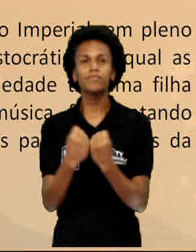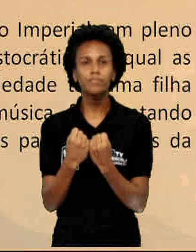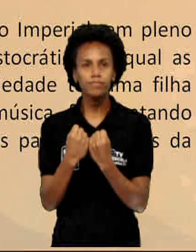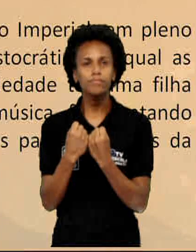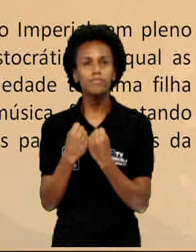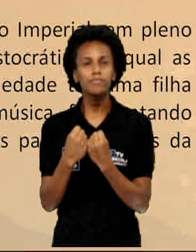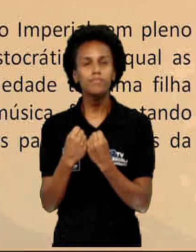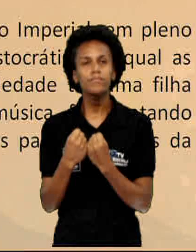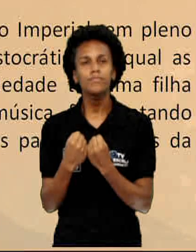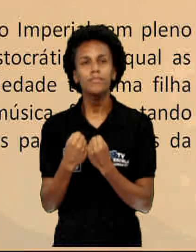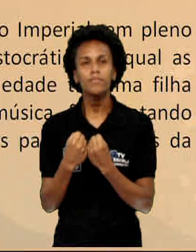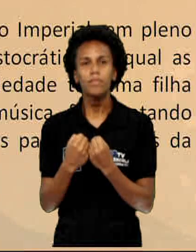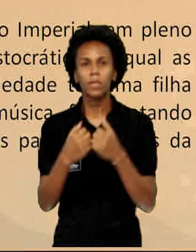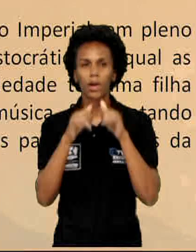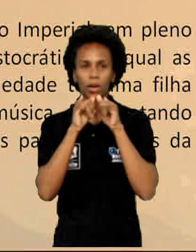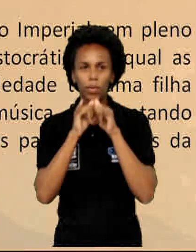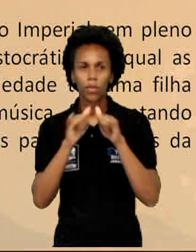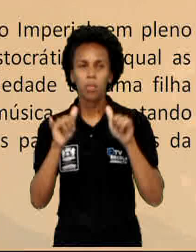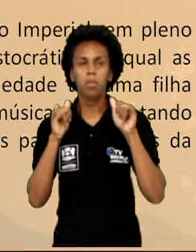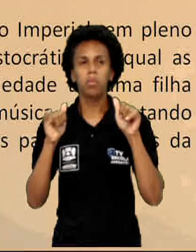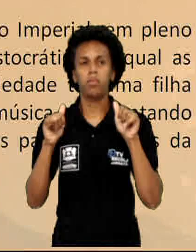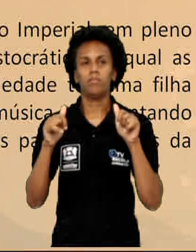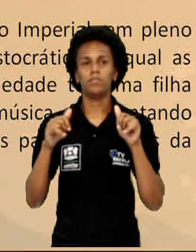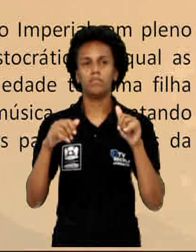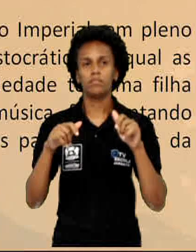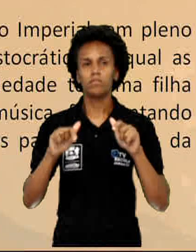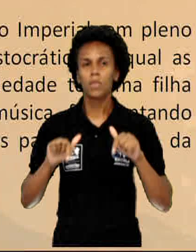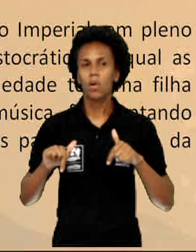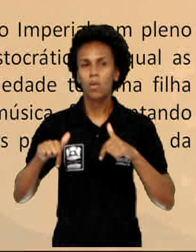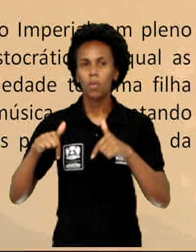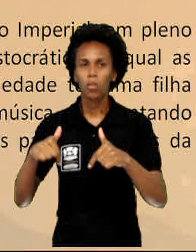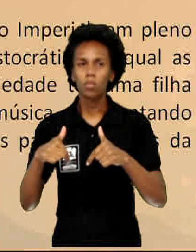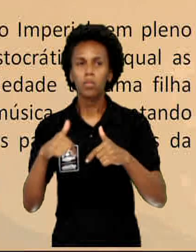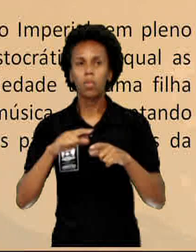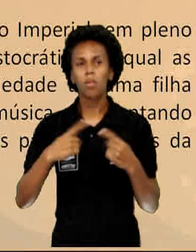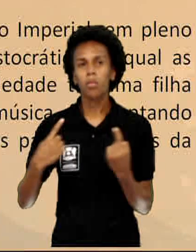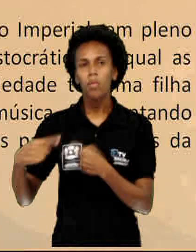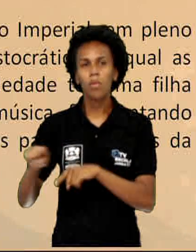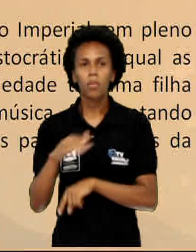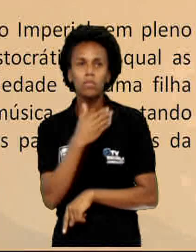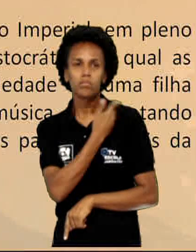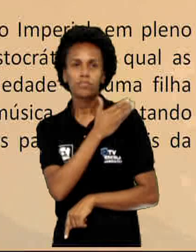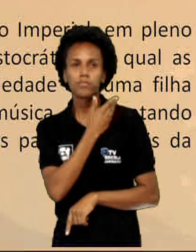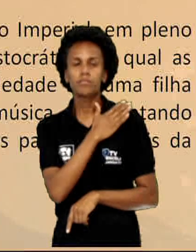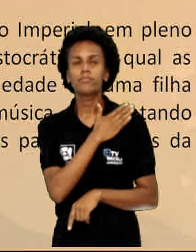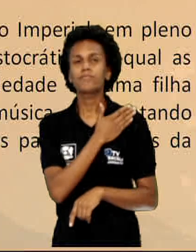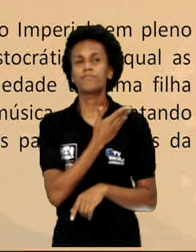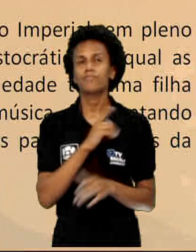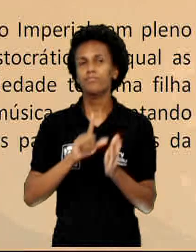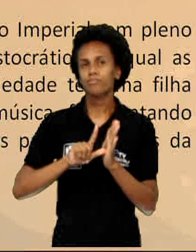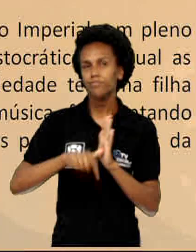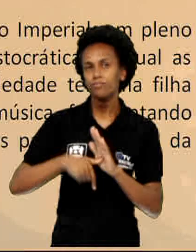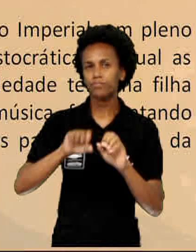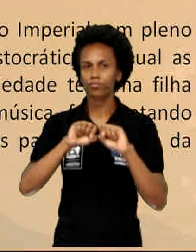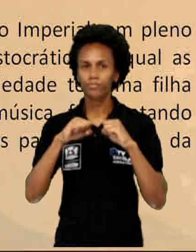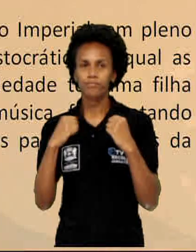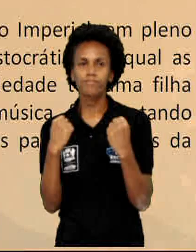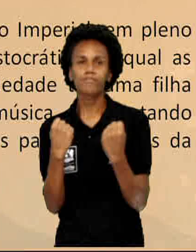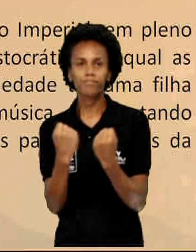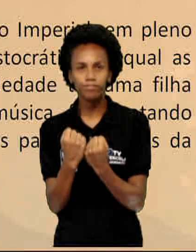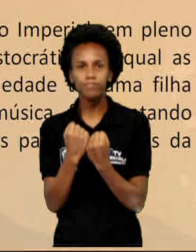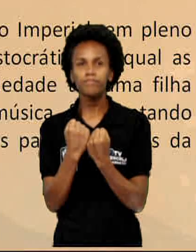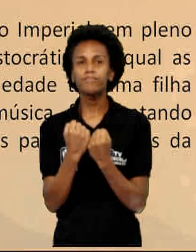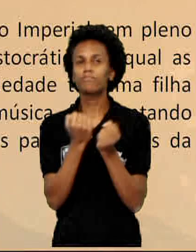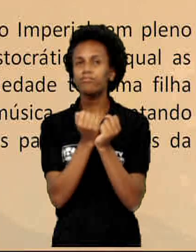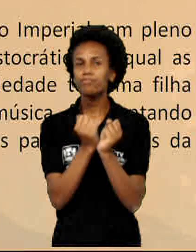denunciando assim, lutando contra o preconceito e o atraso social, abolicionista fervorosa,